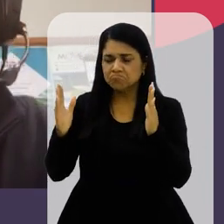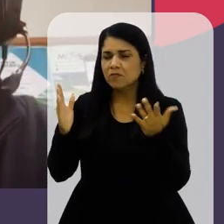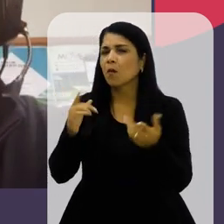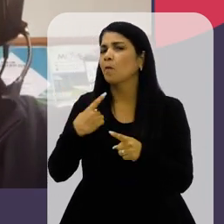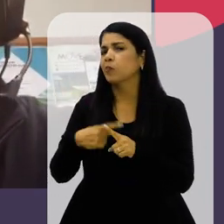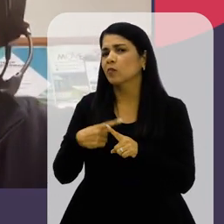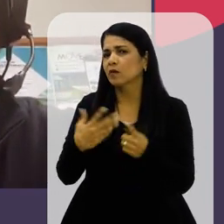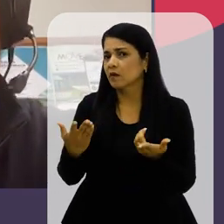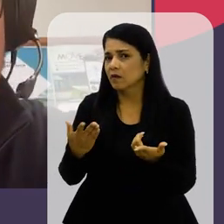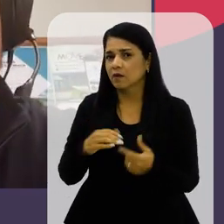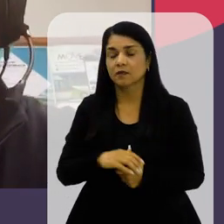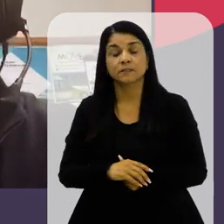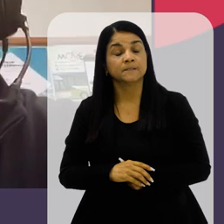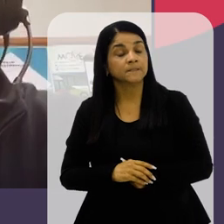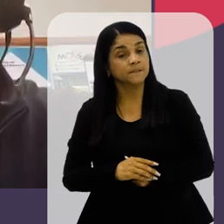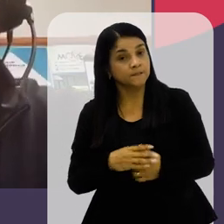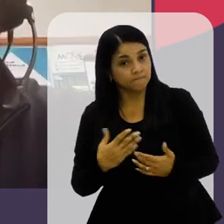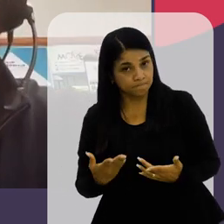Bem